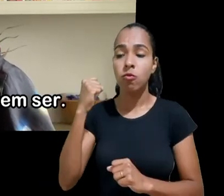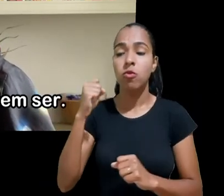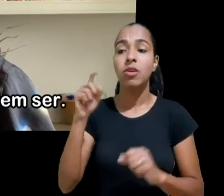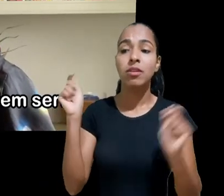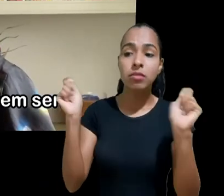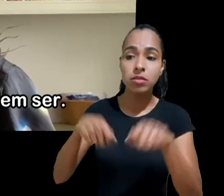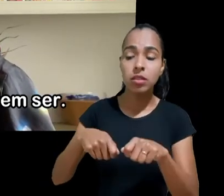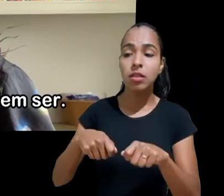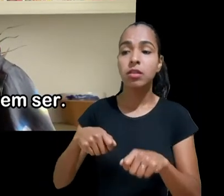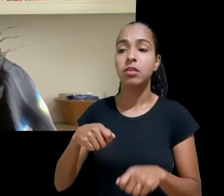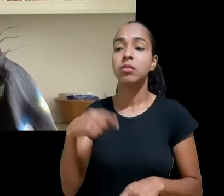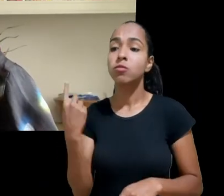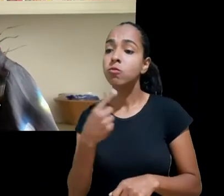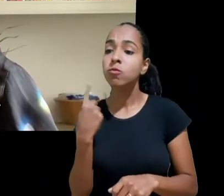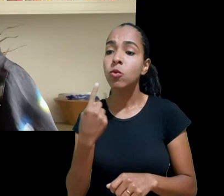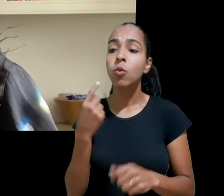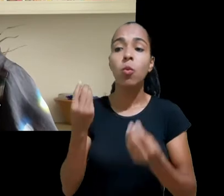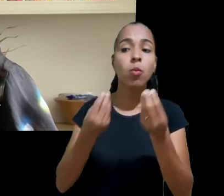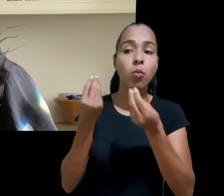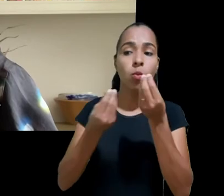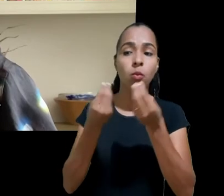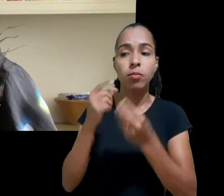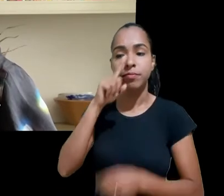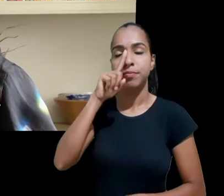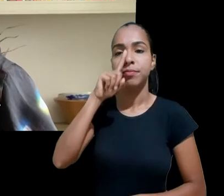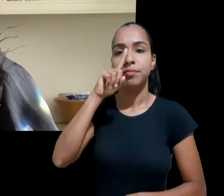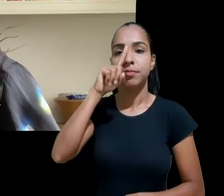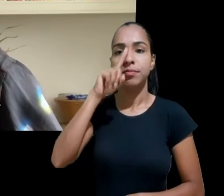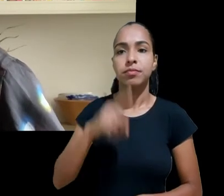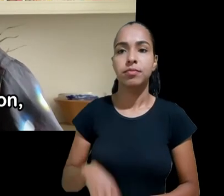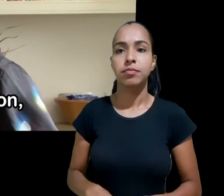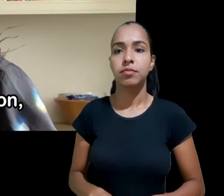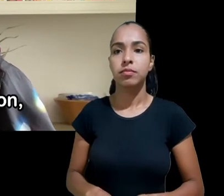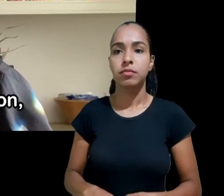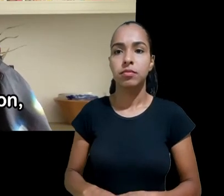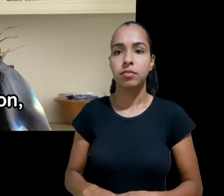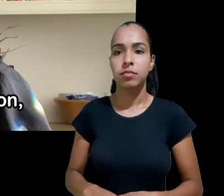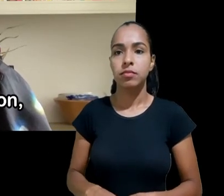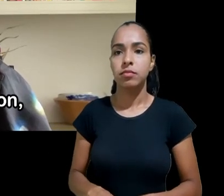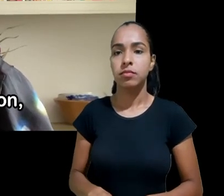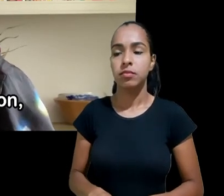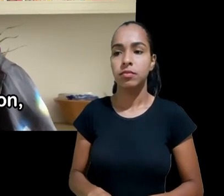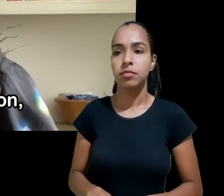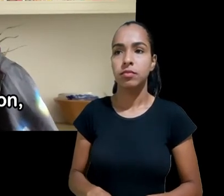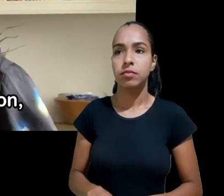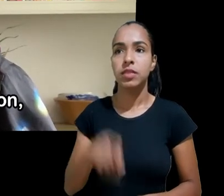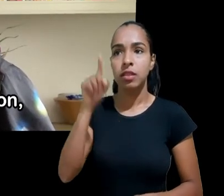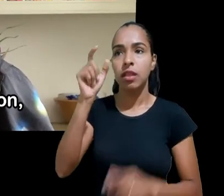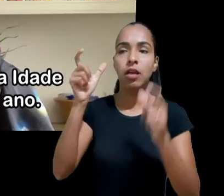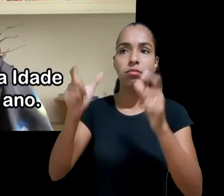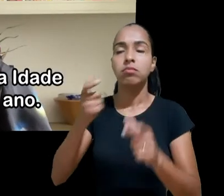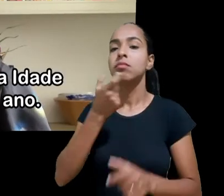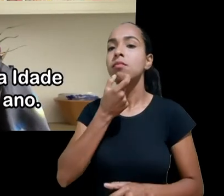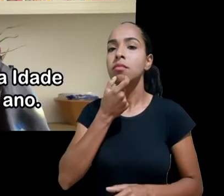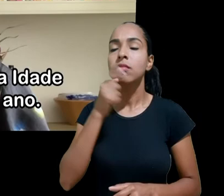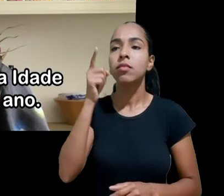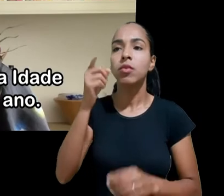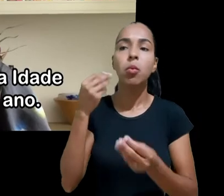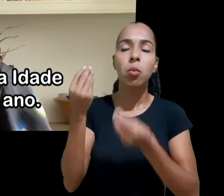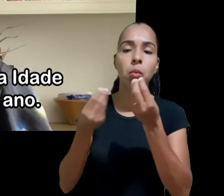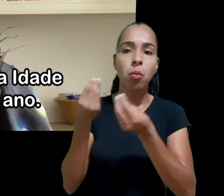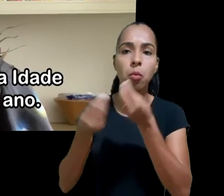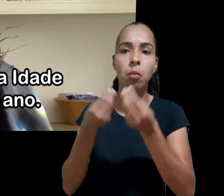ser é o que vemos no Reino Unido defendido pela Five Rights Foundation o código de design